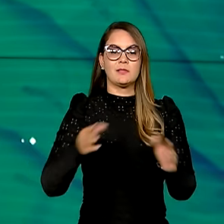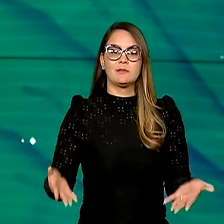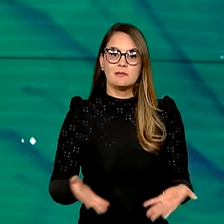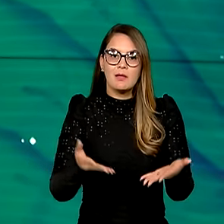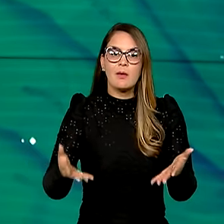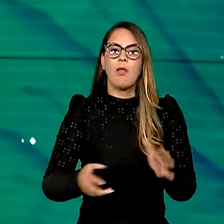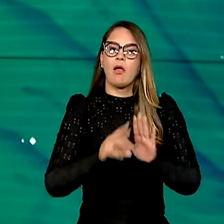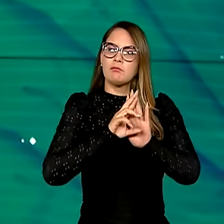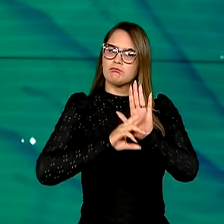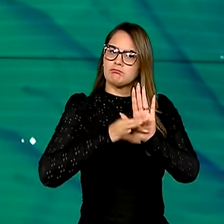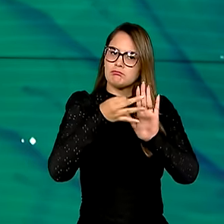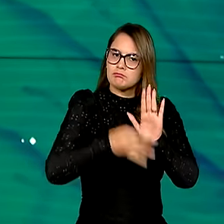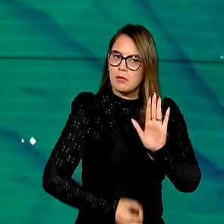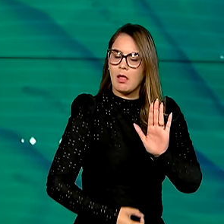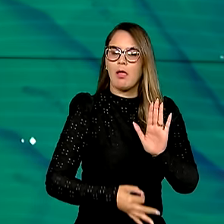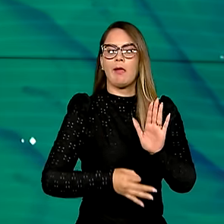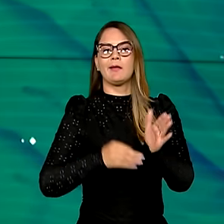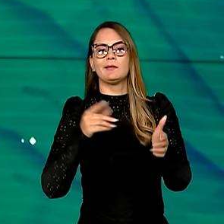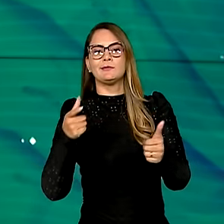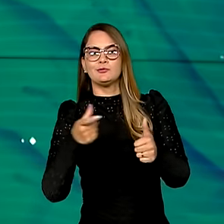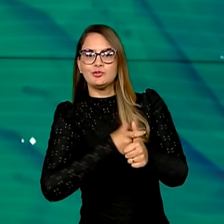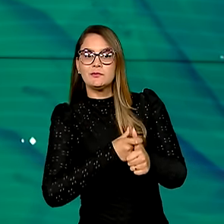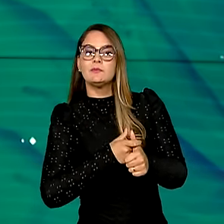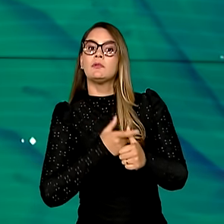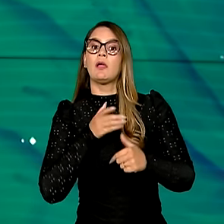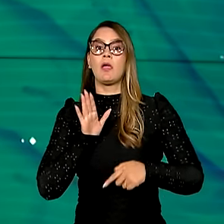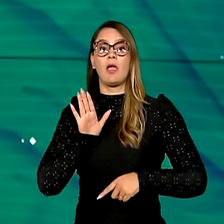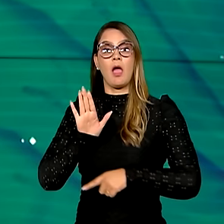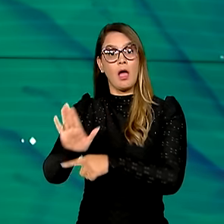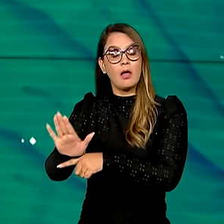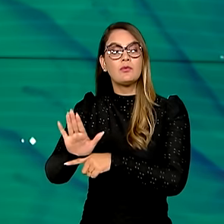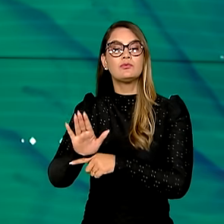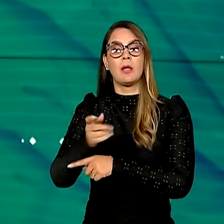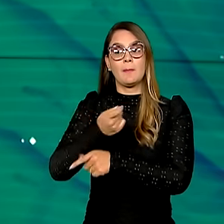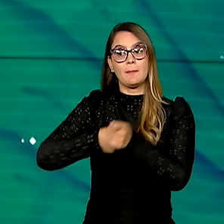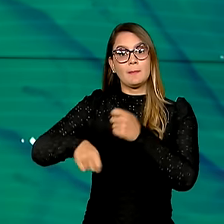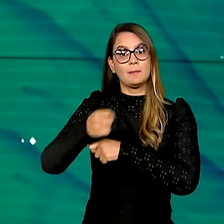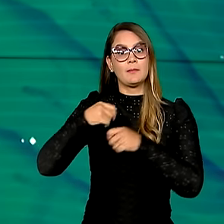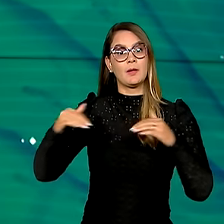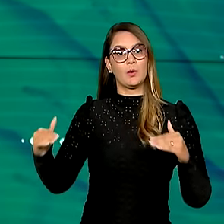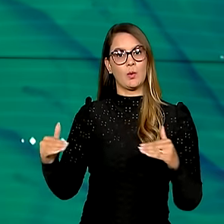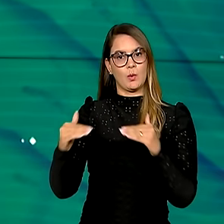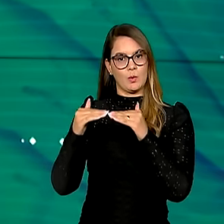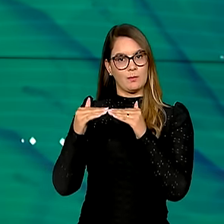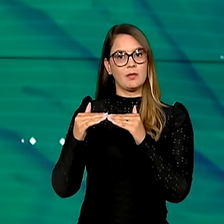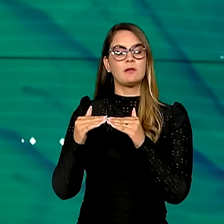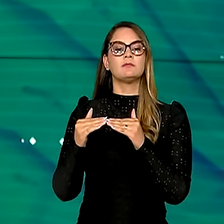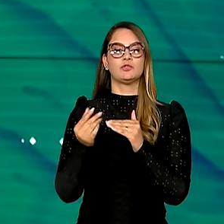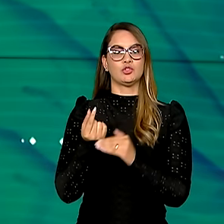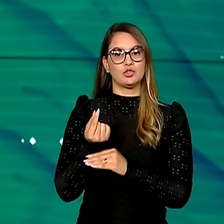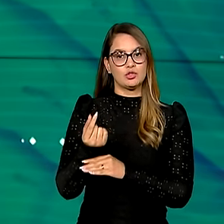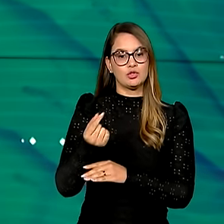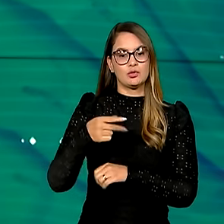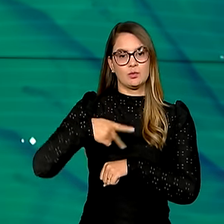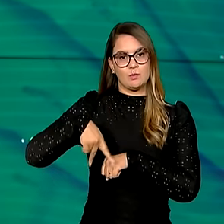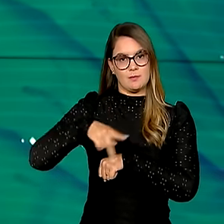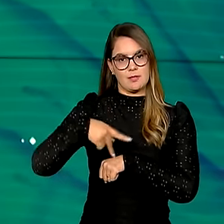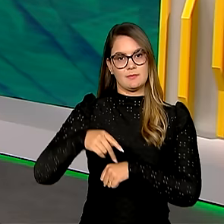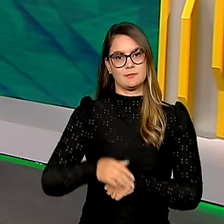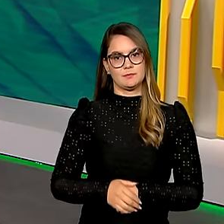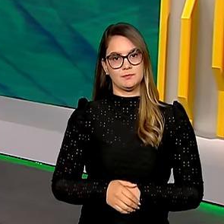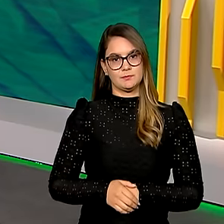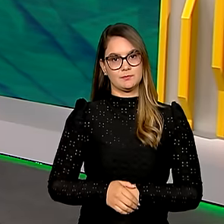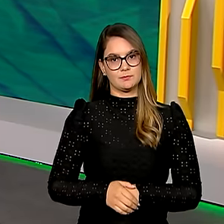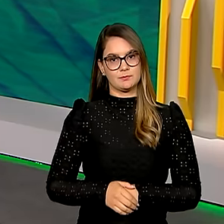incentivar a regularização dos débitos e contribuir para a estabilidade econômica e fiscal do país.